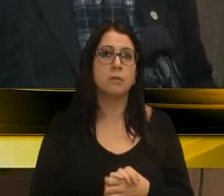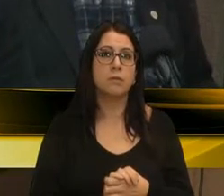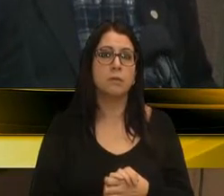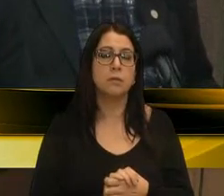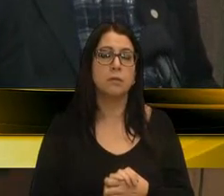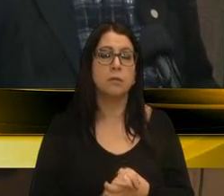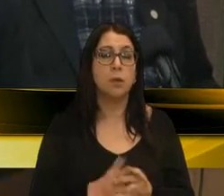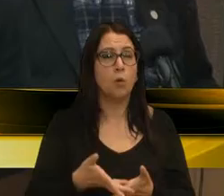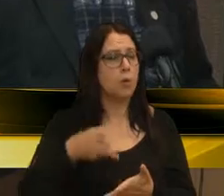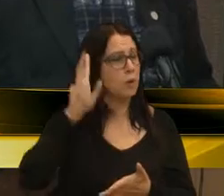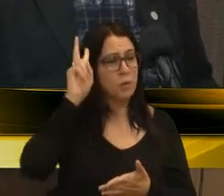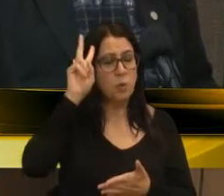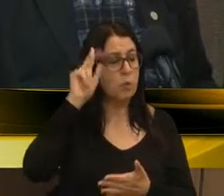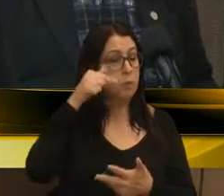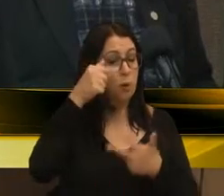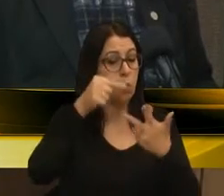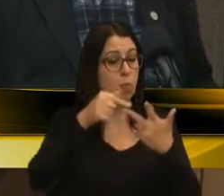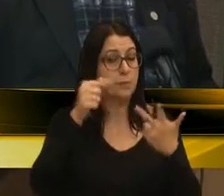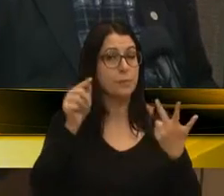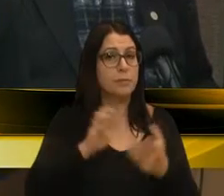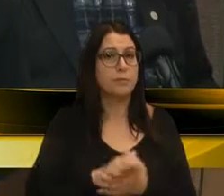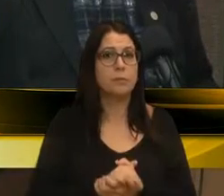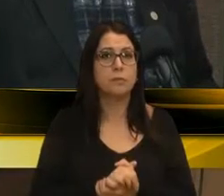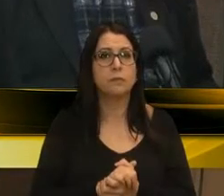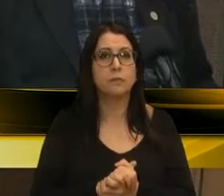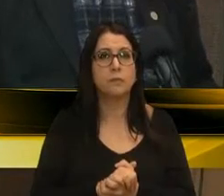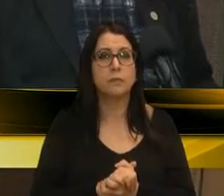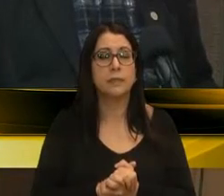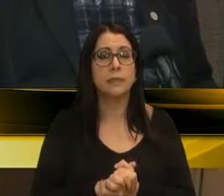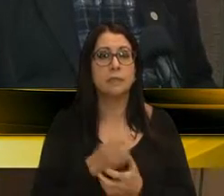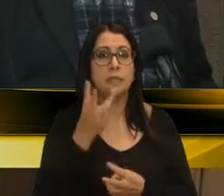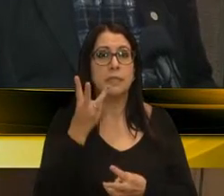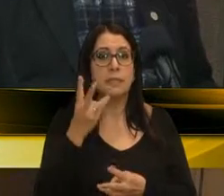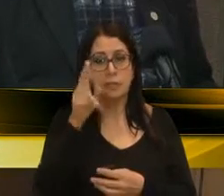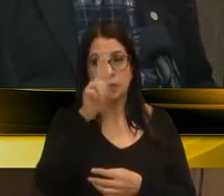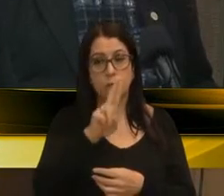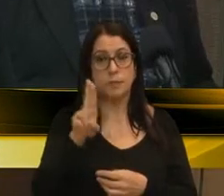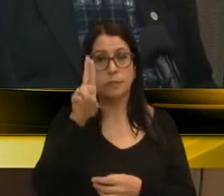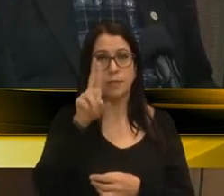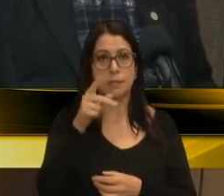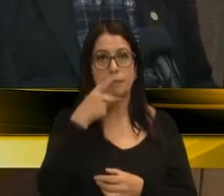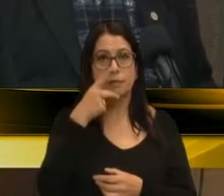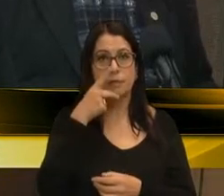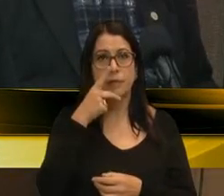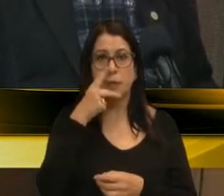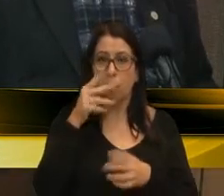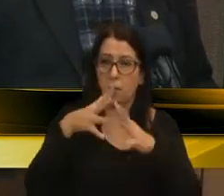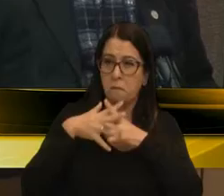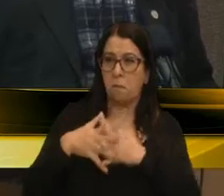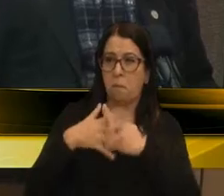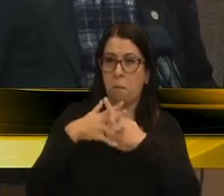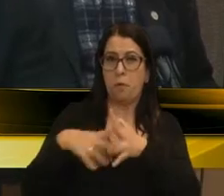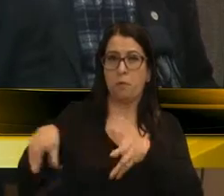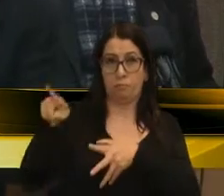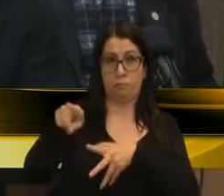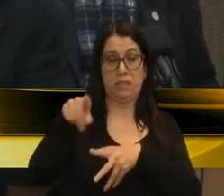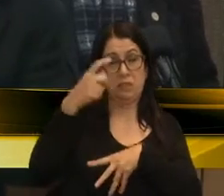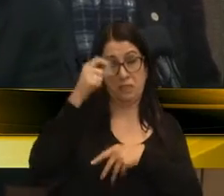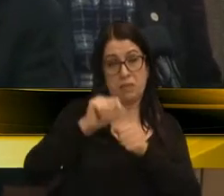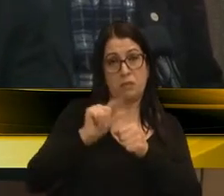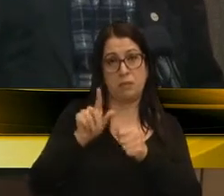Eu agora não lembro qual que era a outra. Eu sei que foi três universidades que foi tratado como barbúrdia, né? Então,